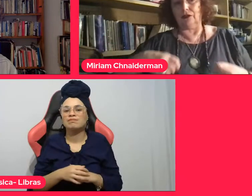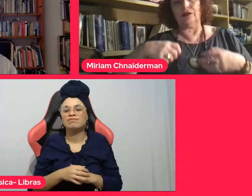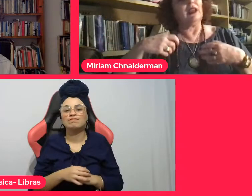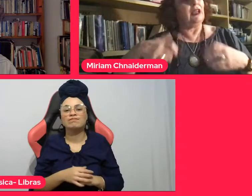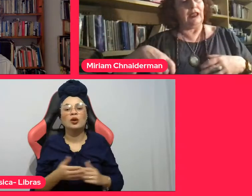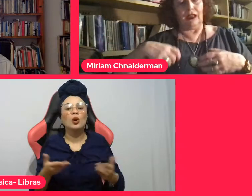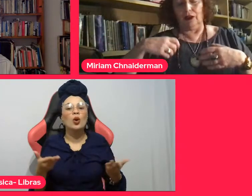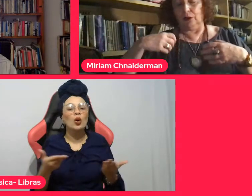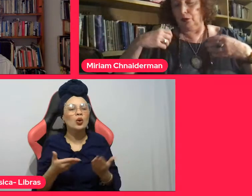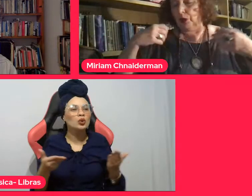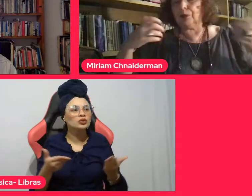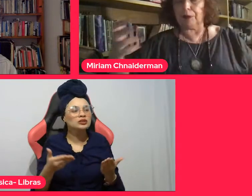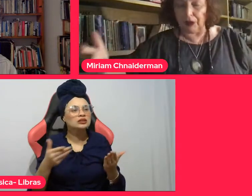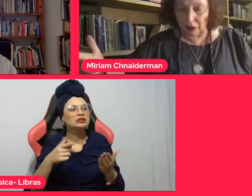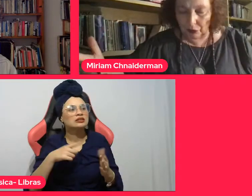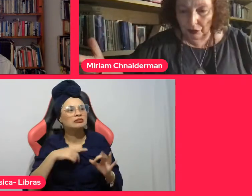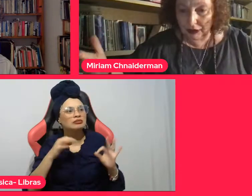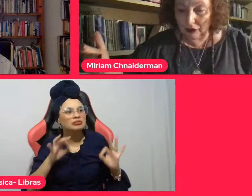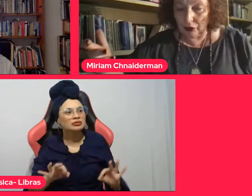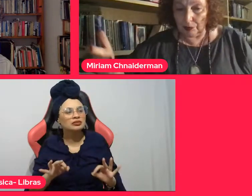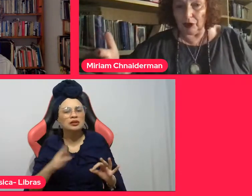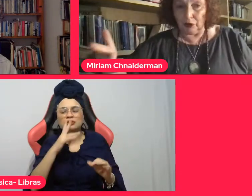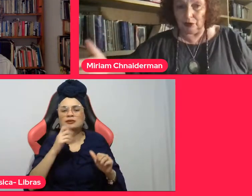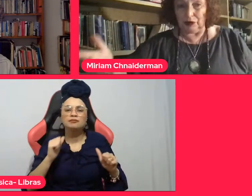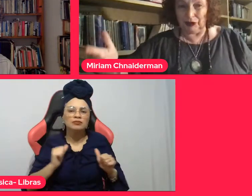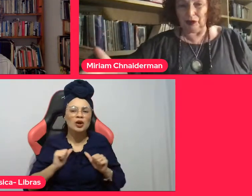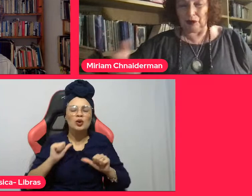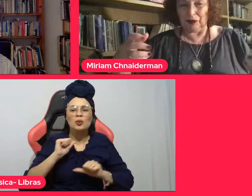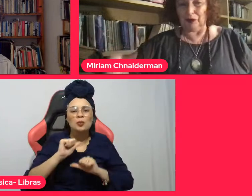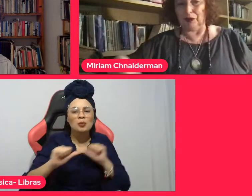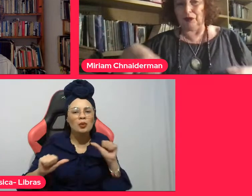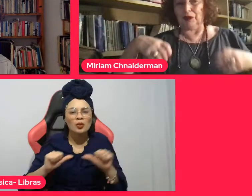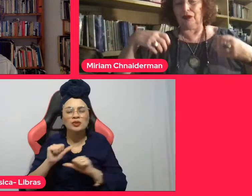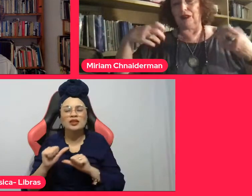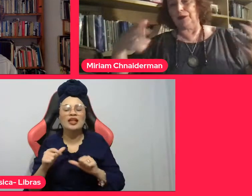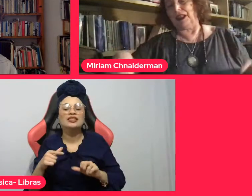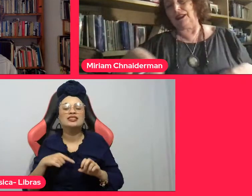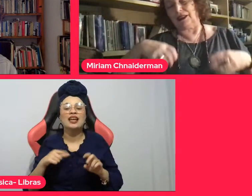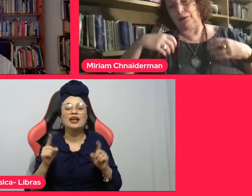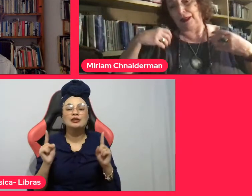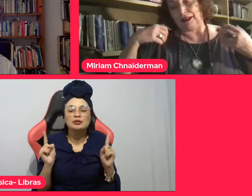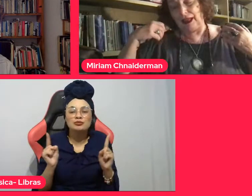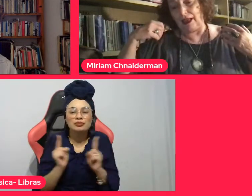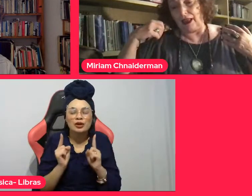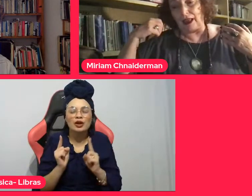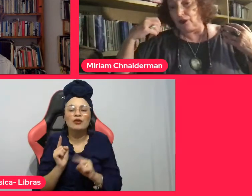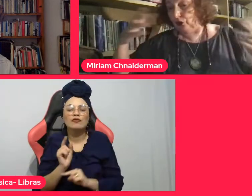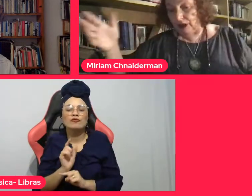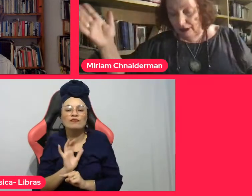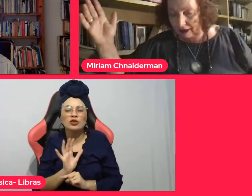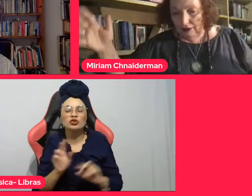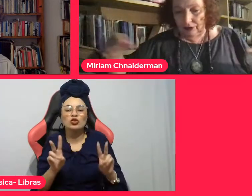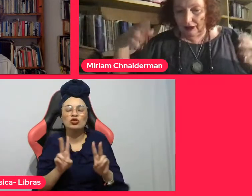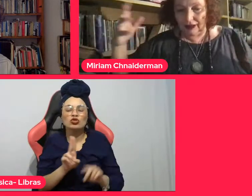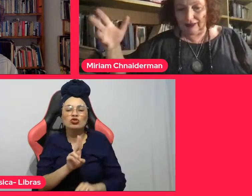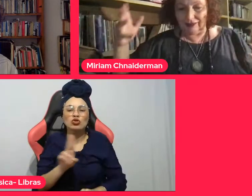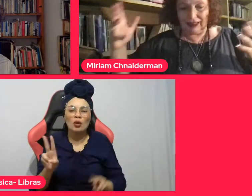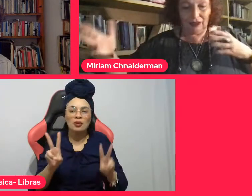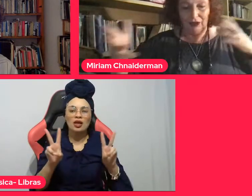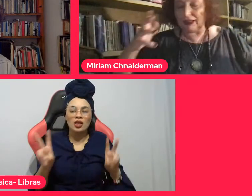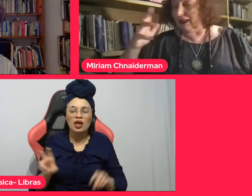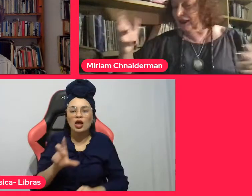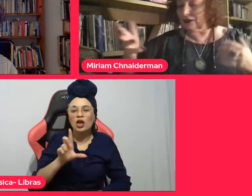vivendo. Meu primeiro curto é sobre loucos de rua. Eu tive a experiência de passar dois anos